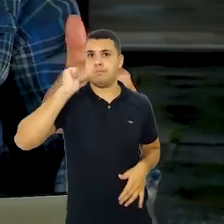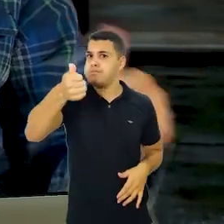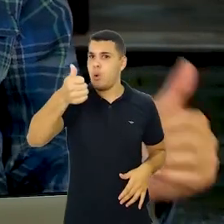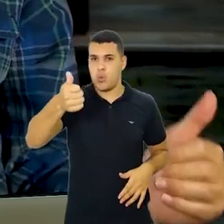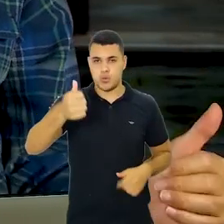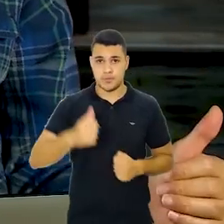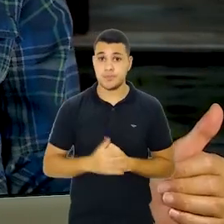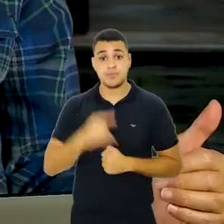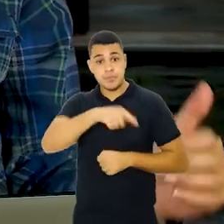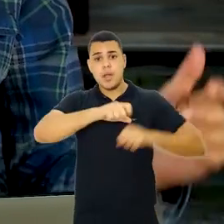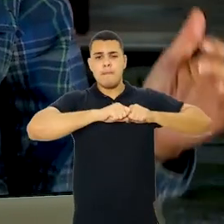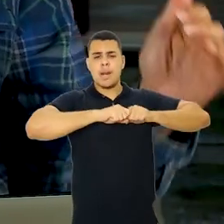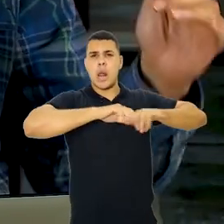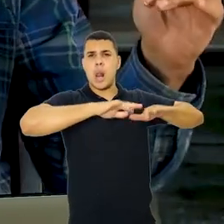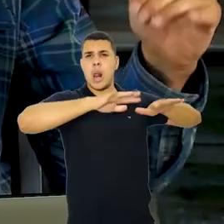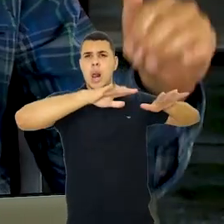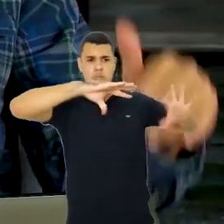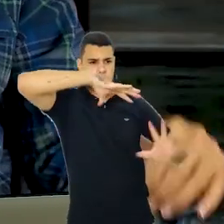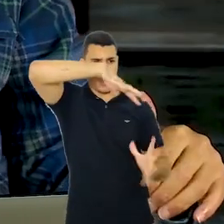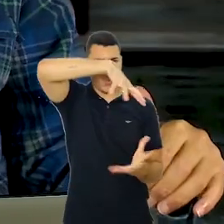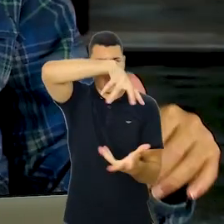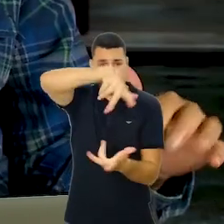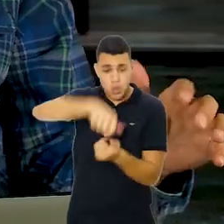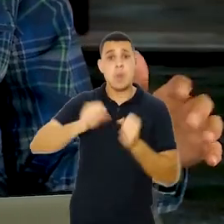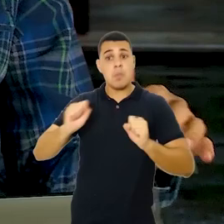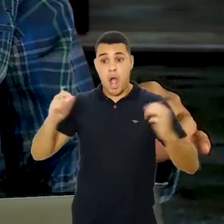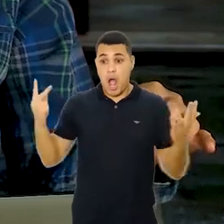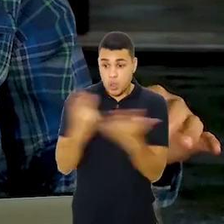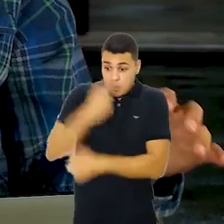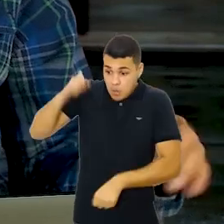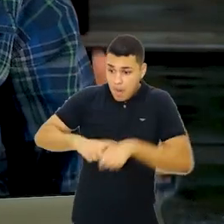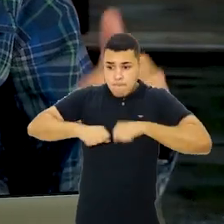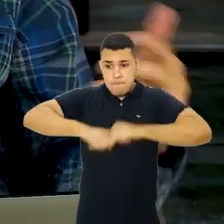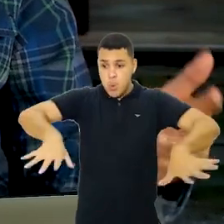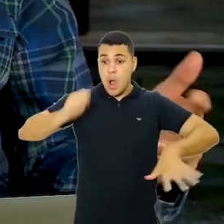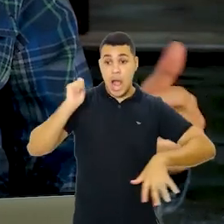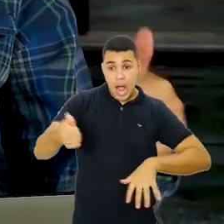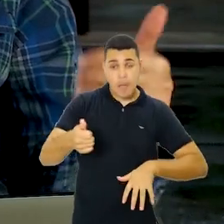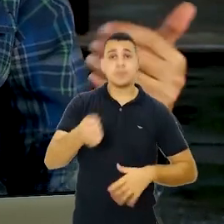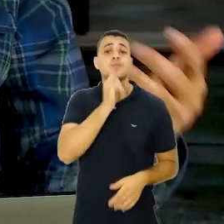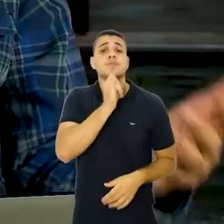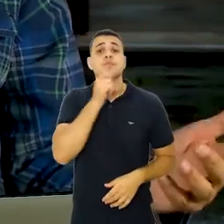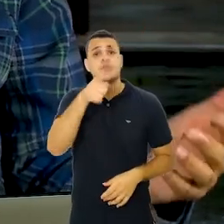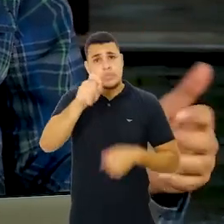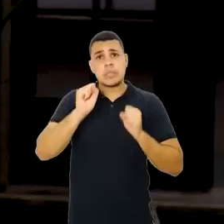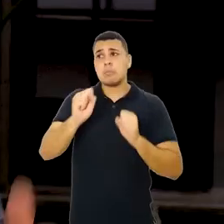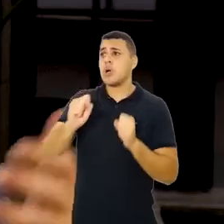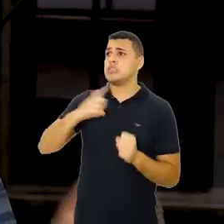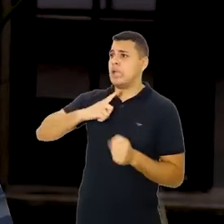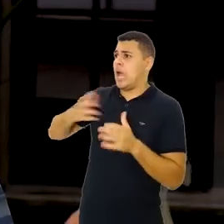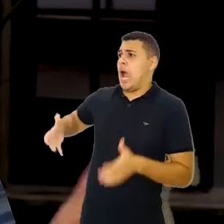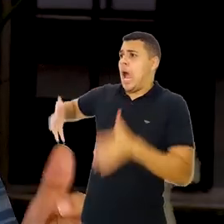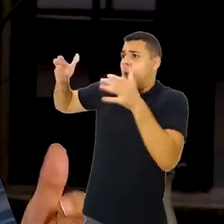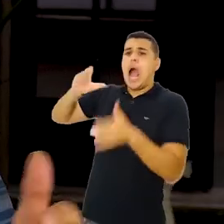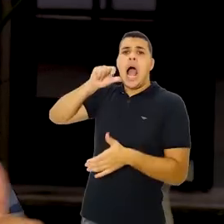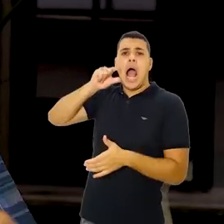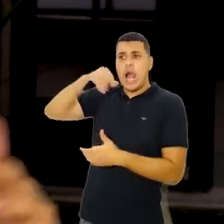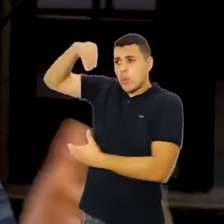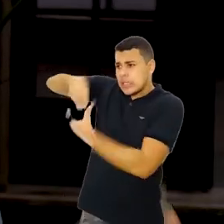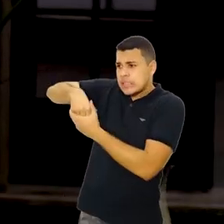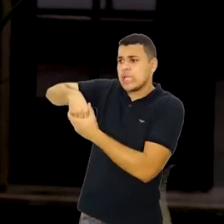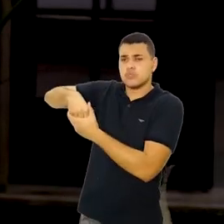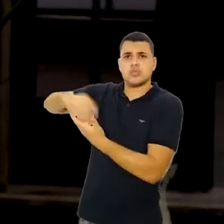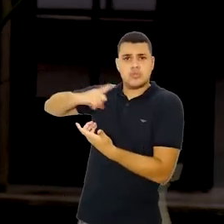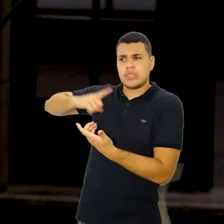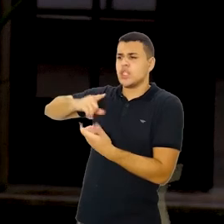propaga rapidamente e declina logo a seguir. Ela assume o caráter maciço ou explosivo. Por exemplo, você tem um